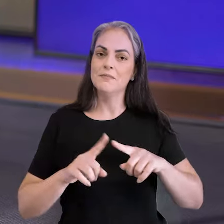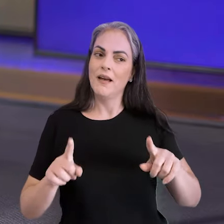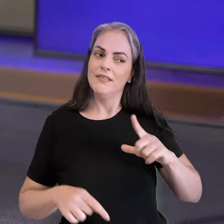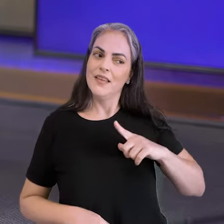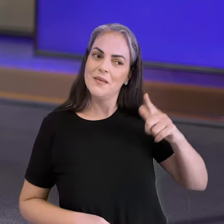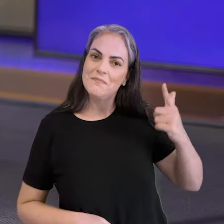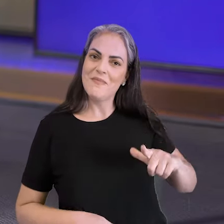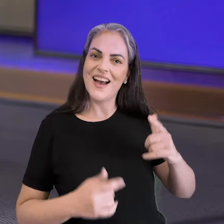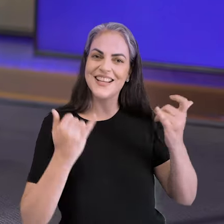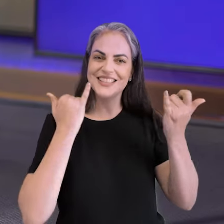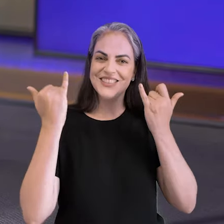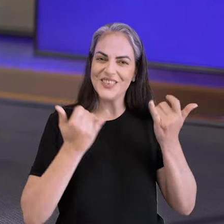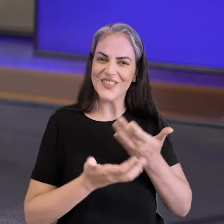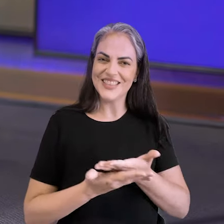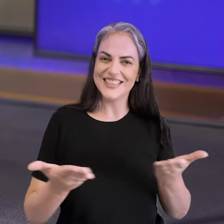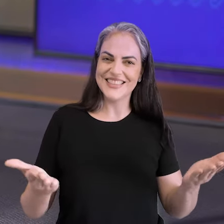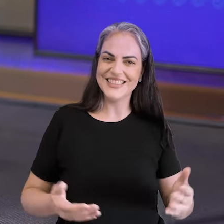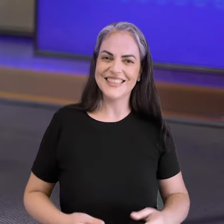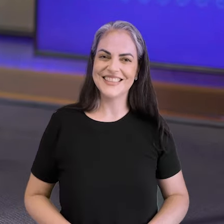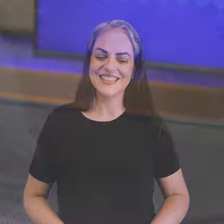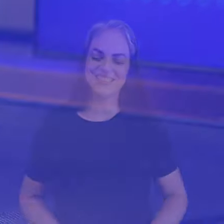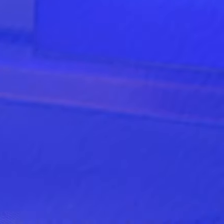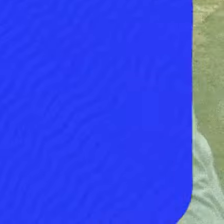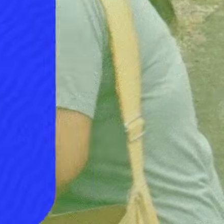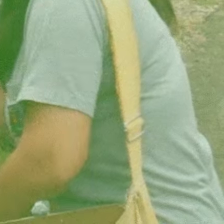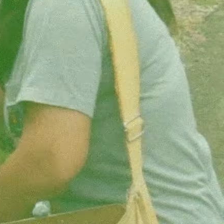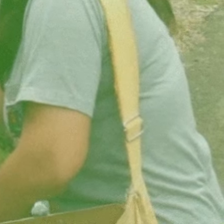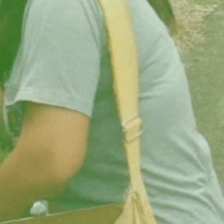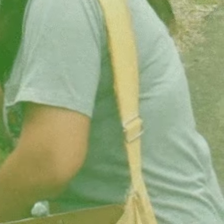dá tempo de alguns últimos recados. Então, anote aí.